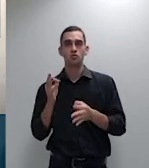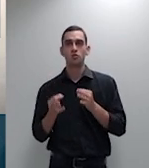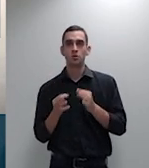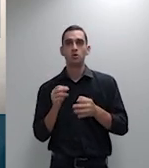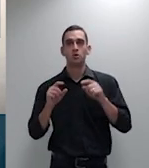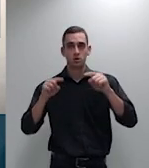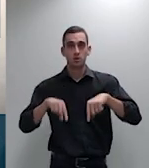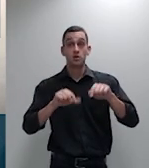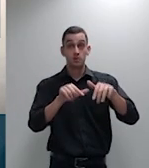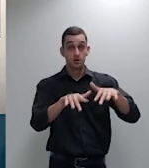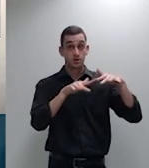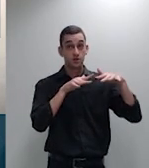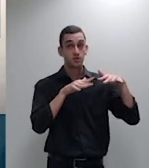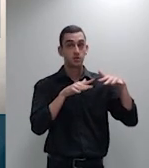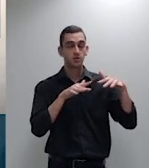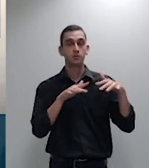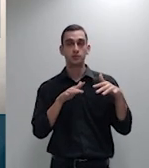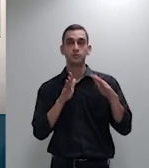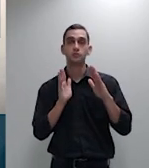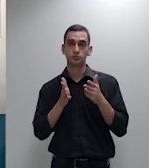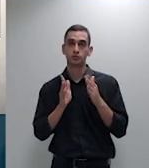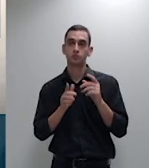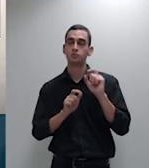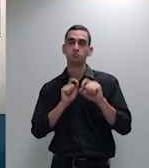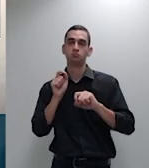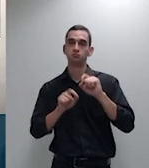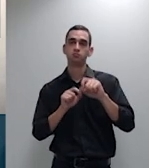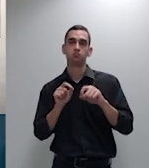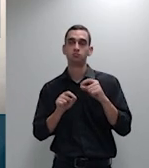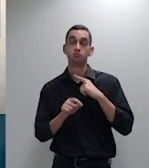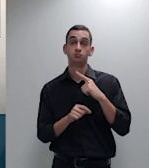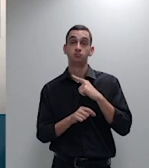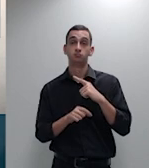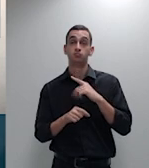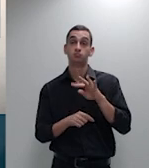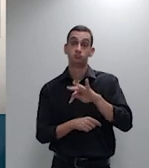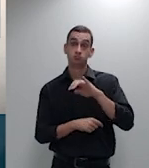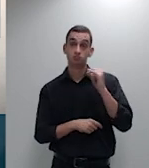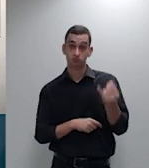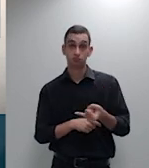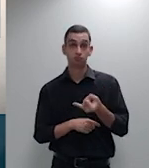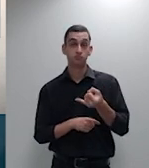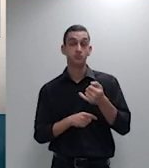sendo que o Tribunal de Justiça de São Paulo entendeu